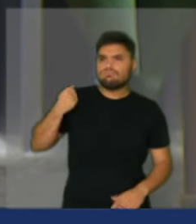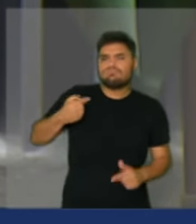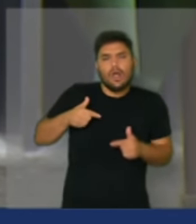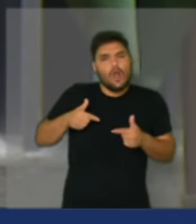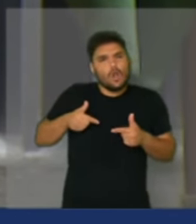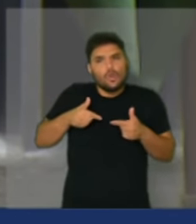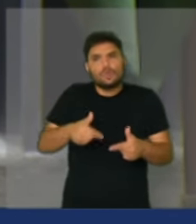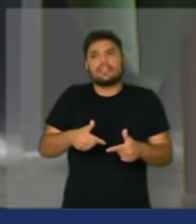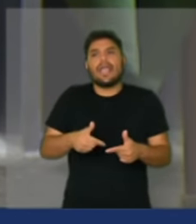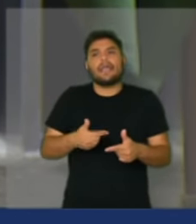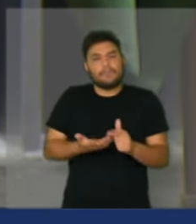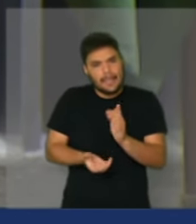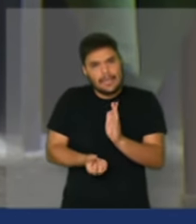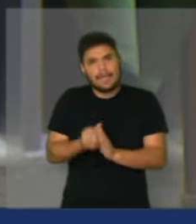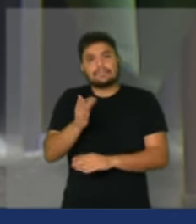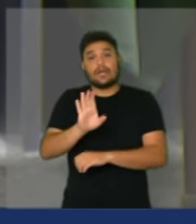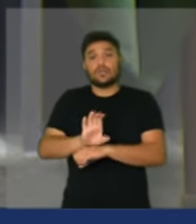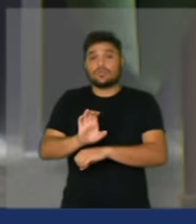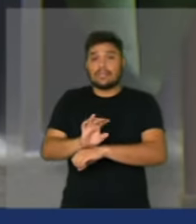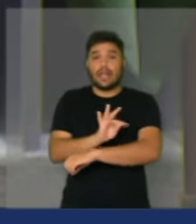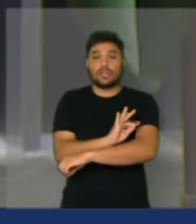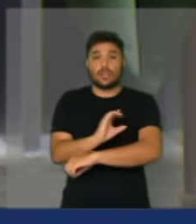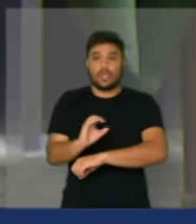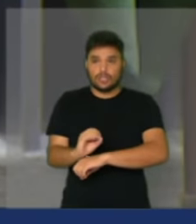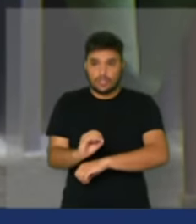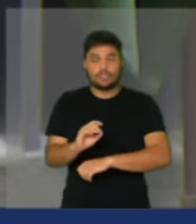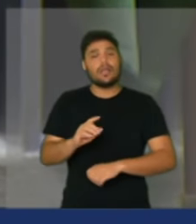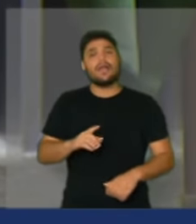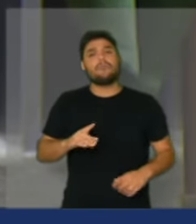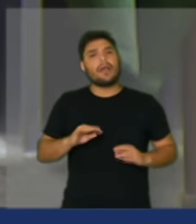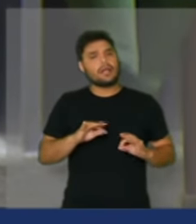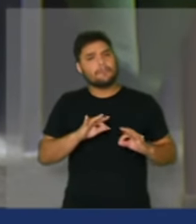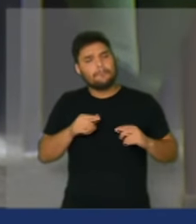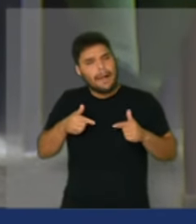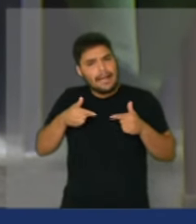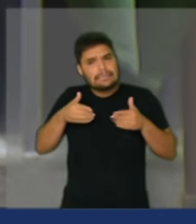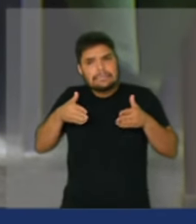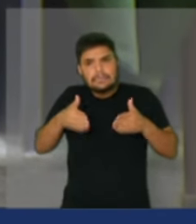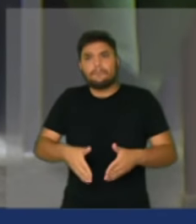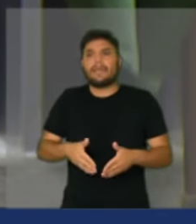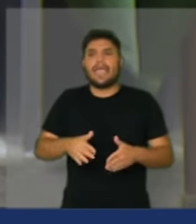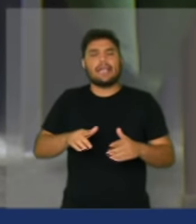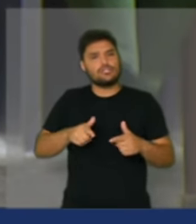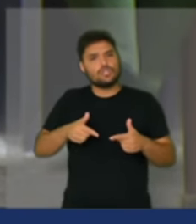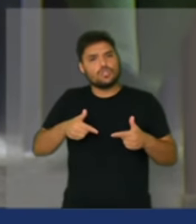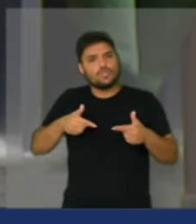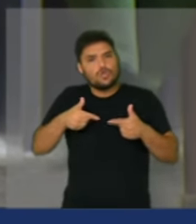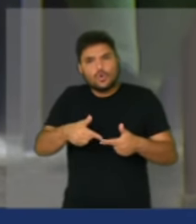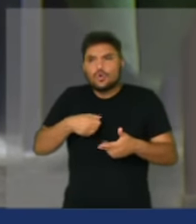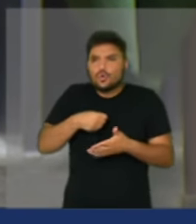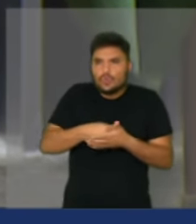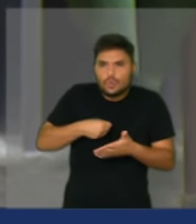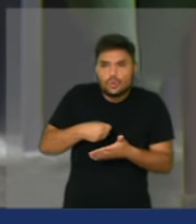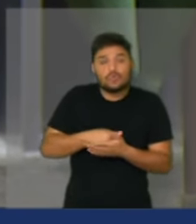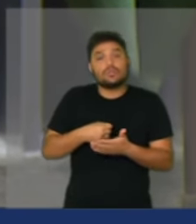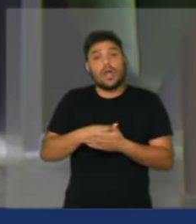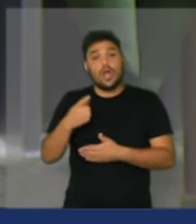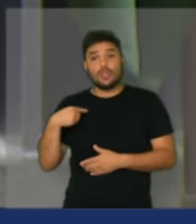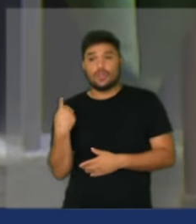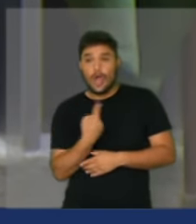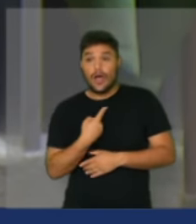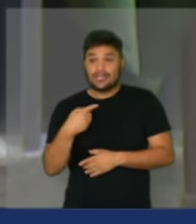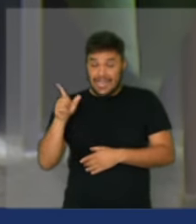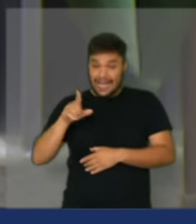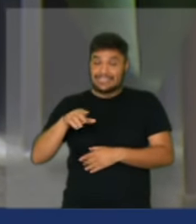do Estado do Tocantins. Participei de todas as lutas libertárias, nós que éramos norte de Goiás.